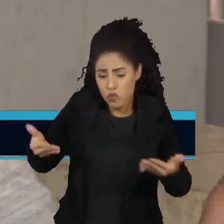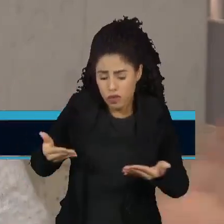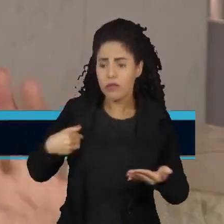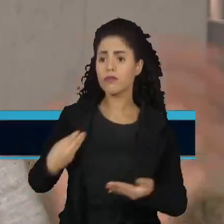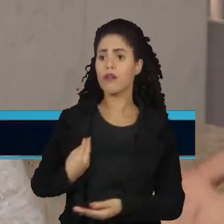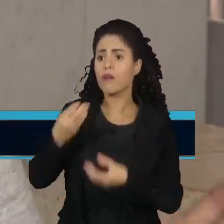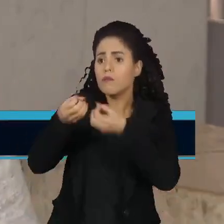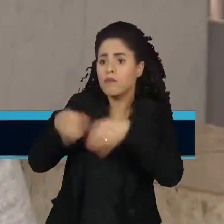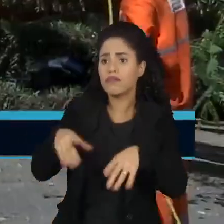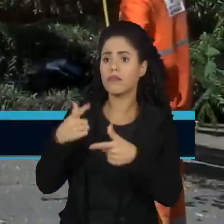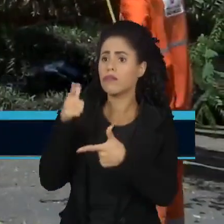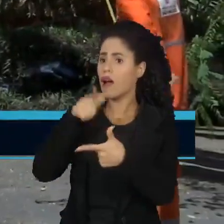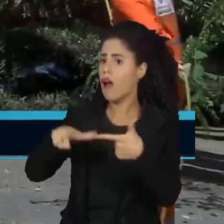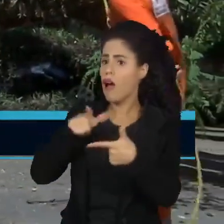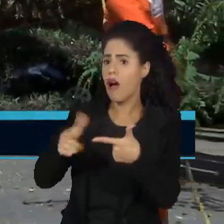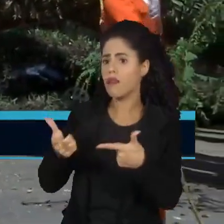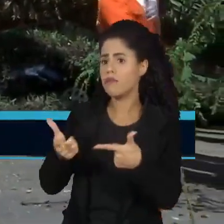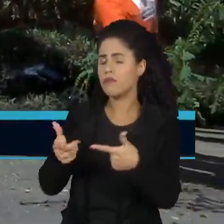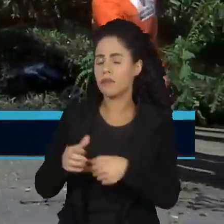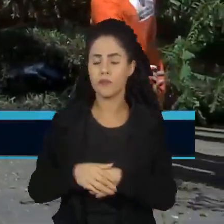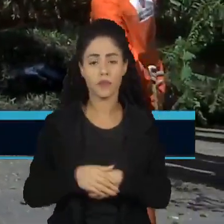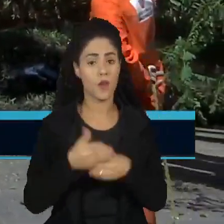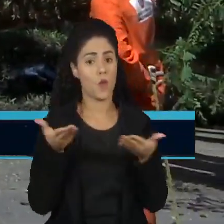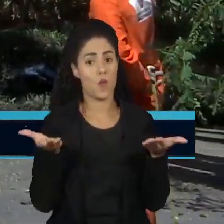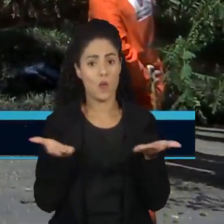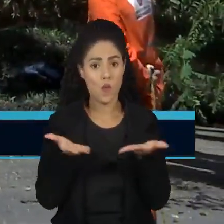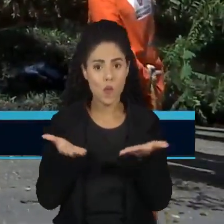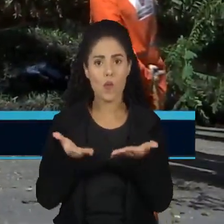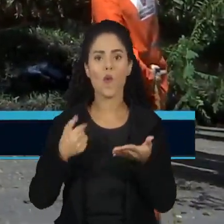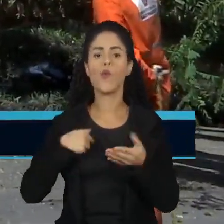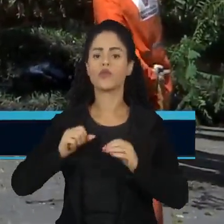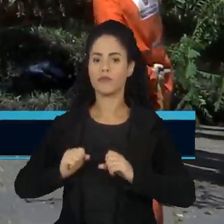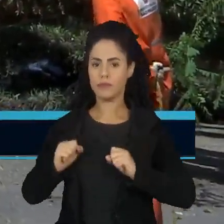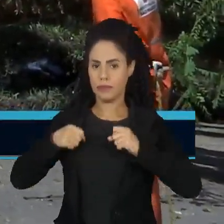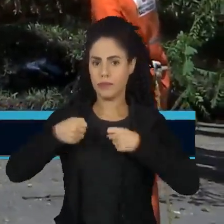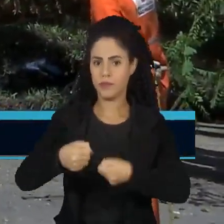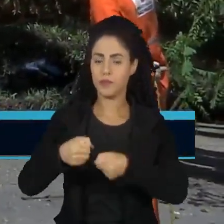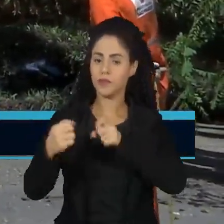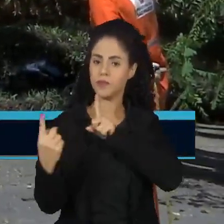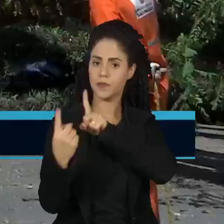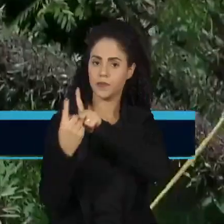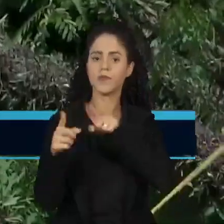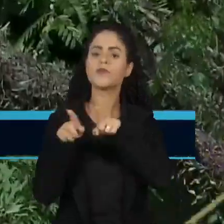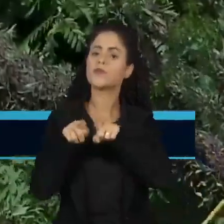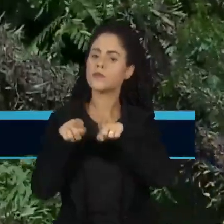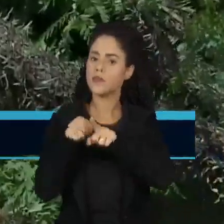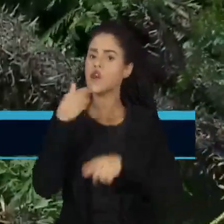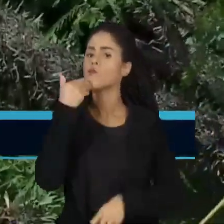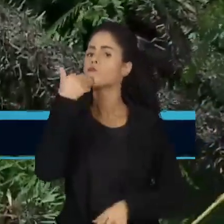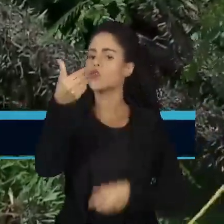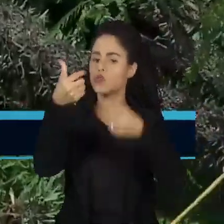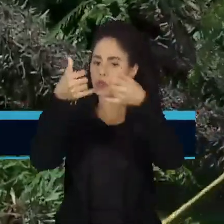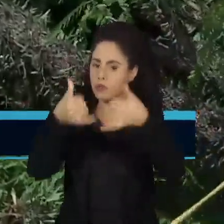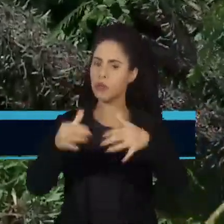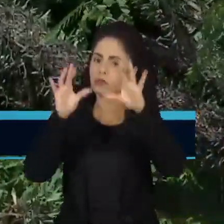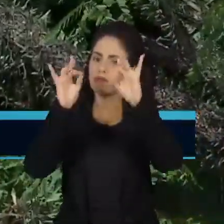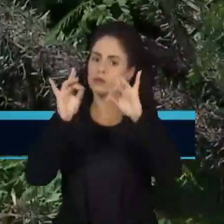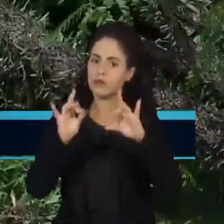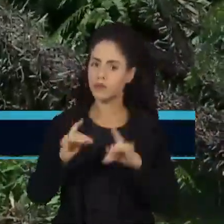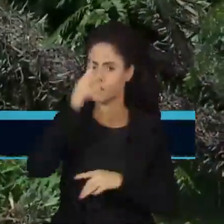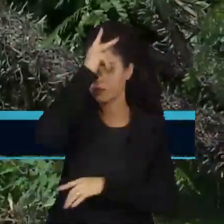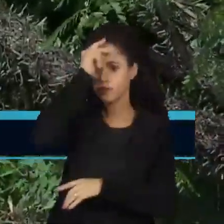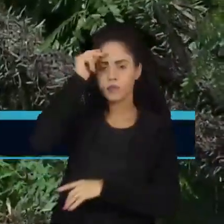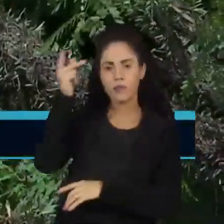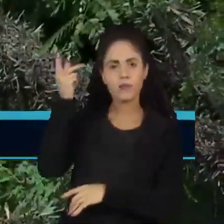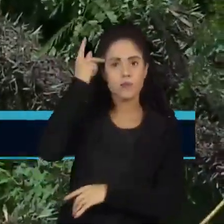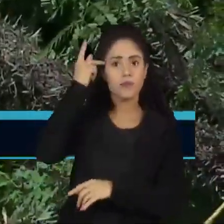Alguma coisa sempre deu errado. Hoje, a Secretaria de Defesa do Consumidor também pediu explicações à Prefeitura de São